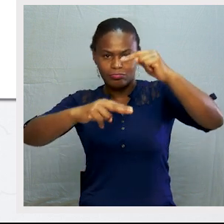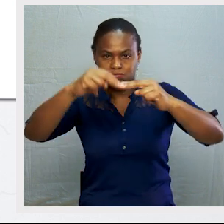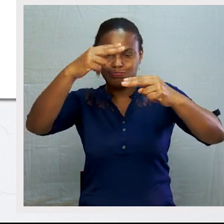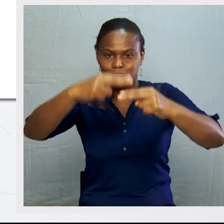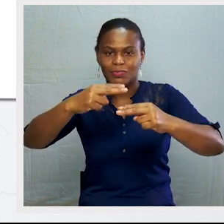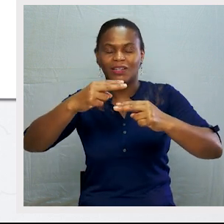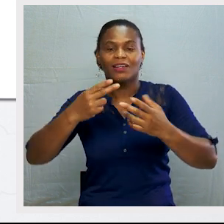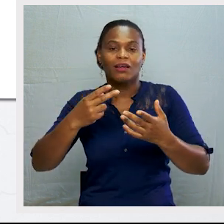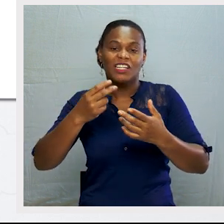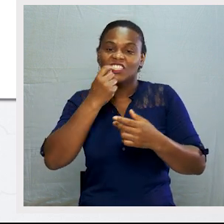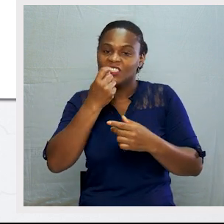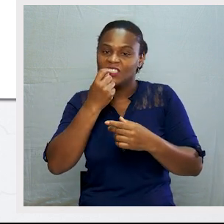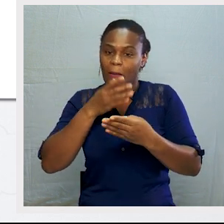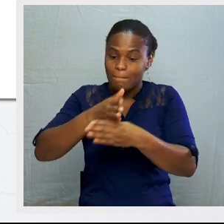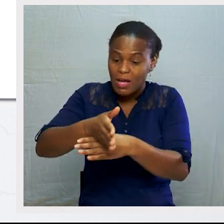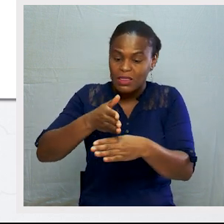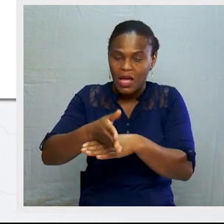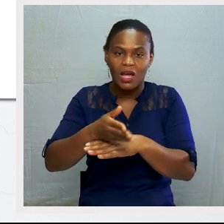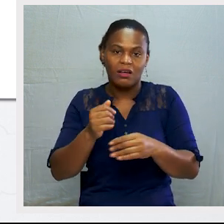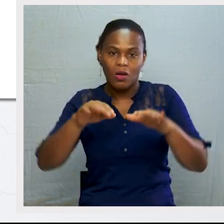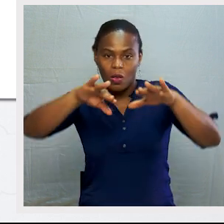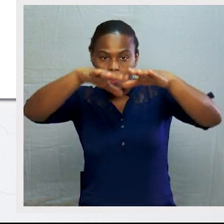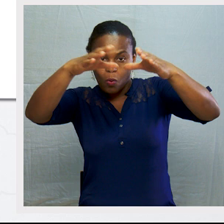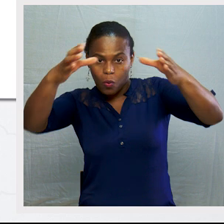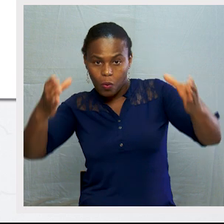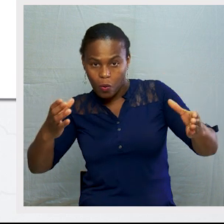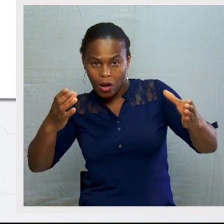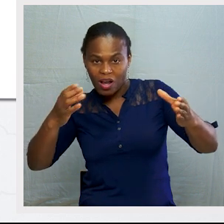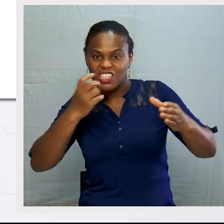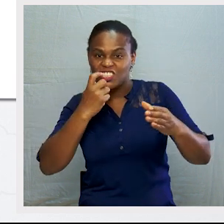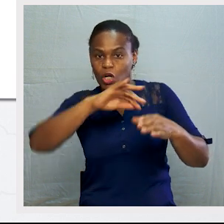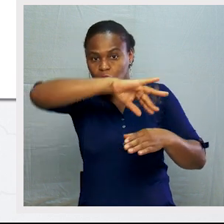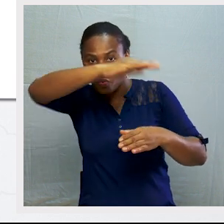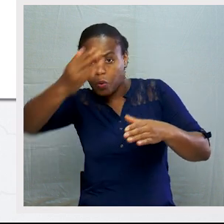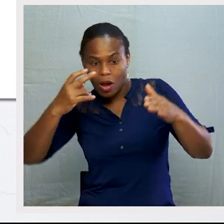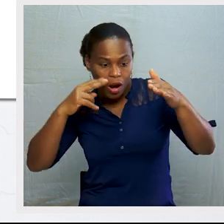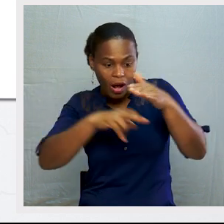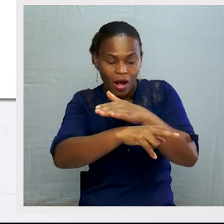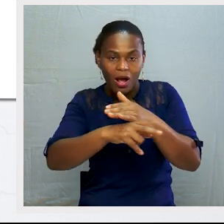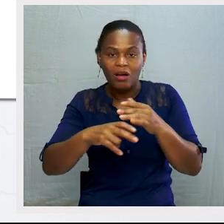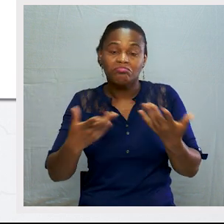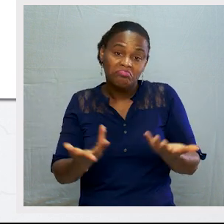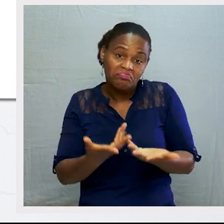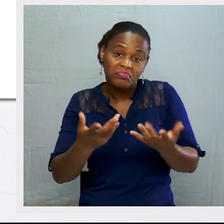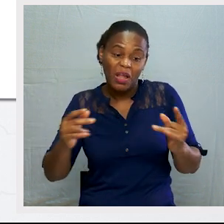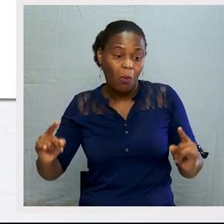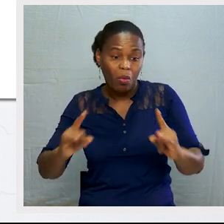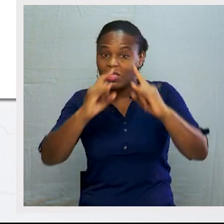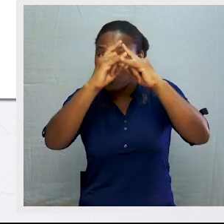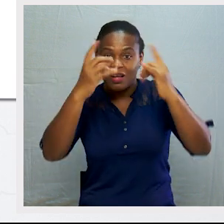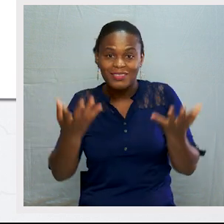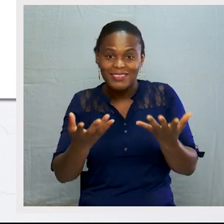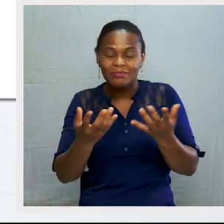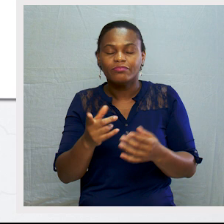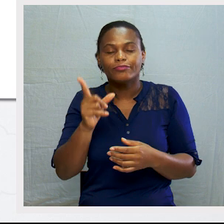e madeira, grutas, cavernas e tendas. Também, para fazer isso, tem que recorrer